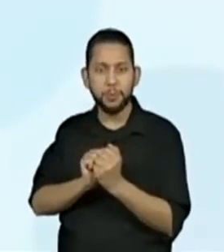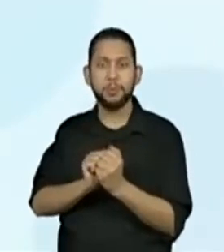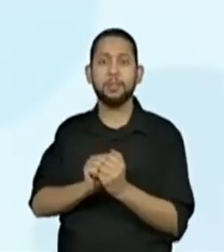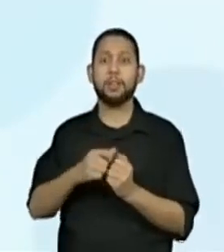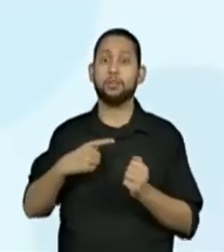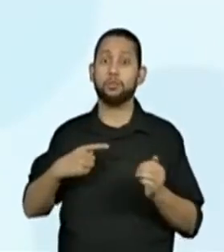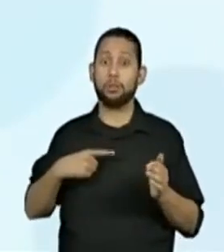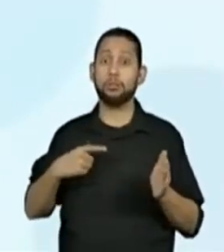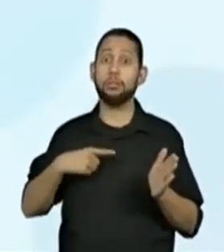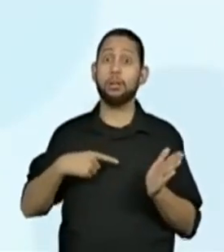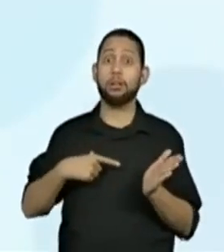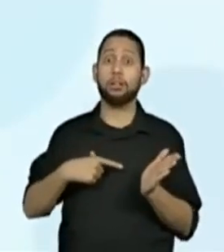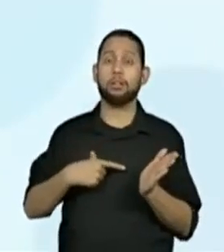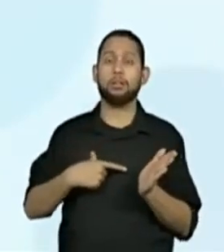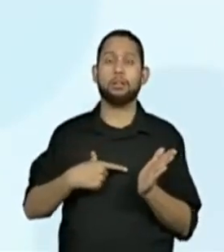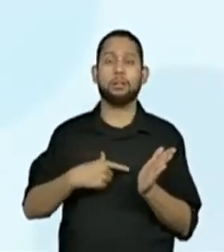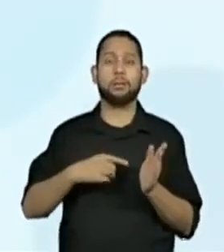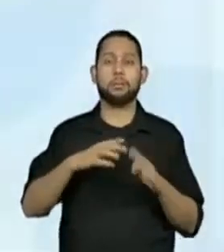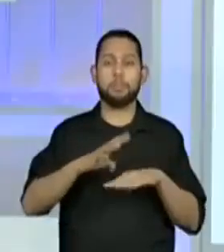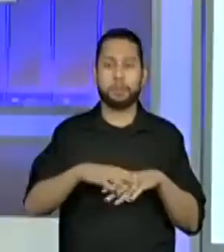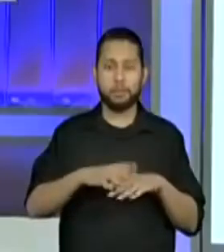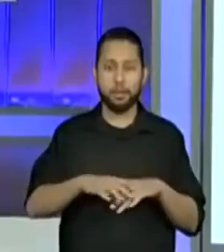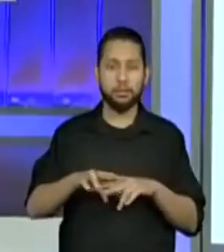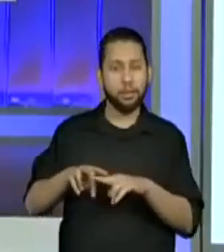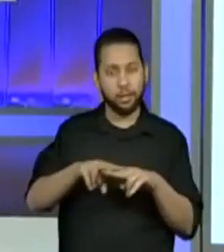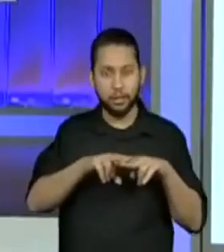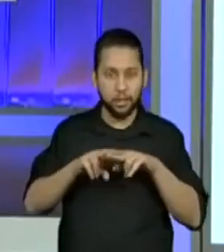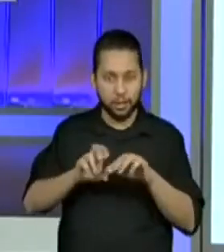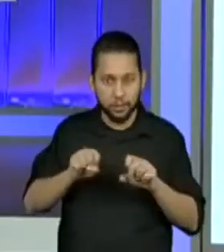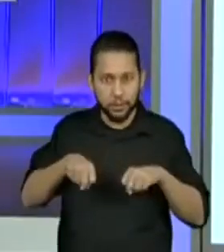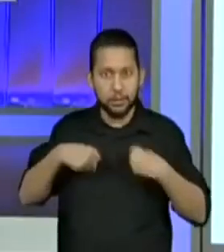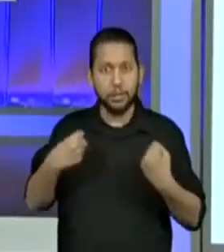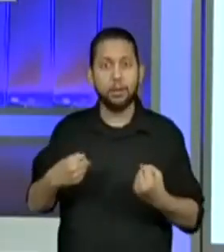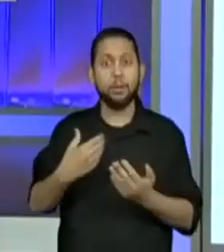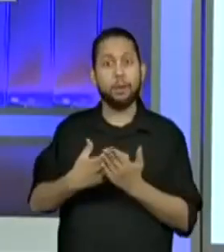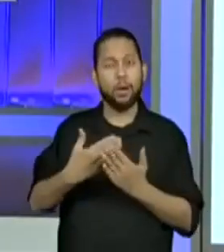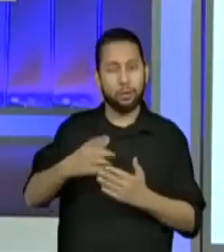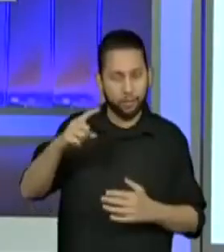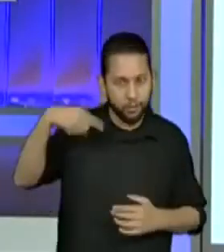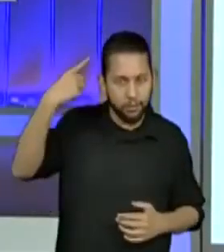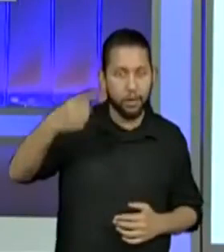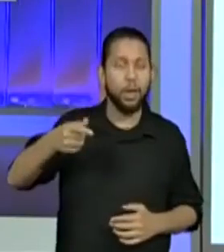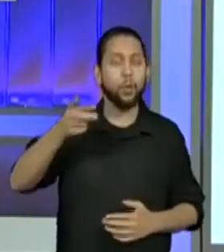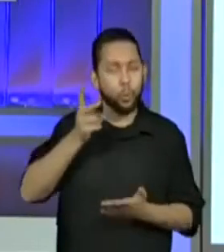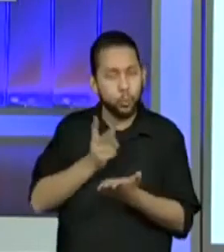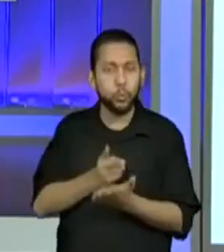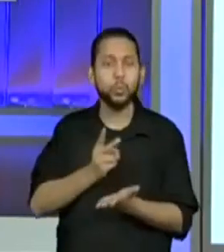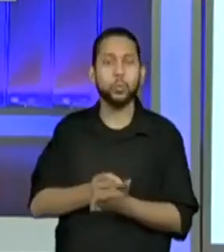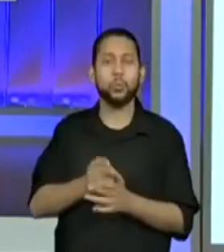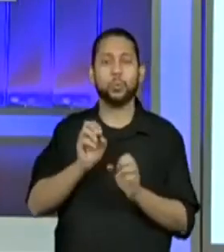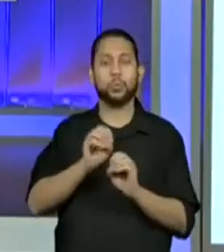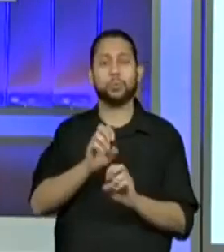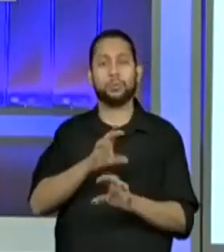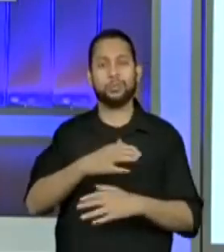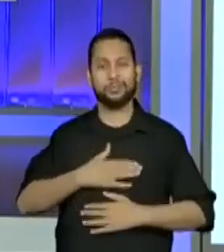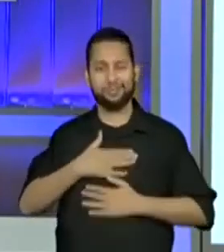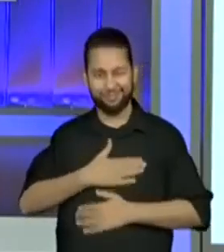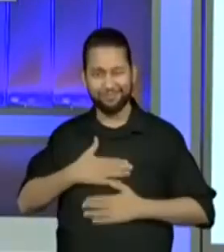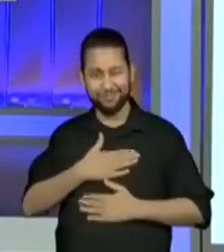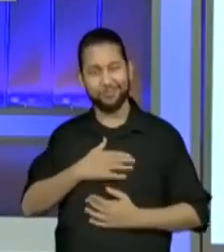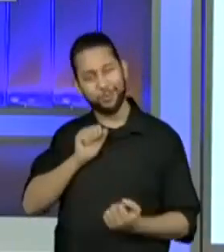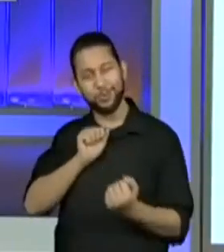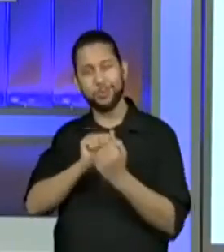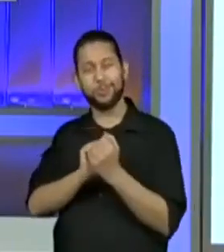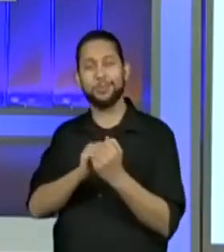didática de recuperação continua nas aulas seguintes. Foi um prazer estar com vocês.